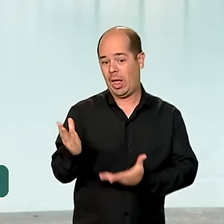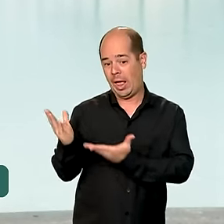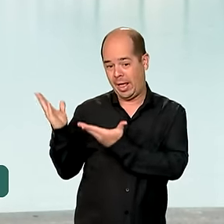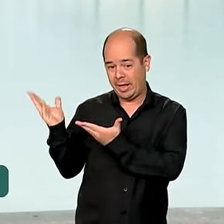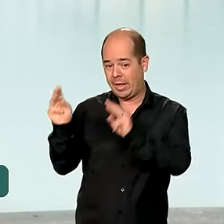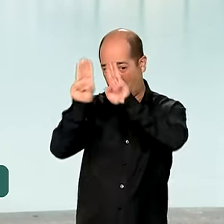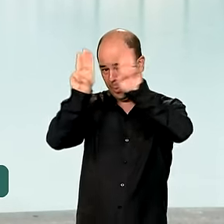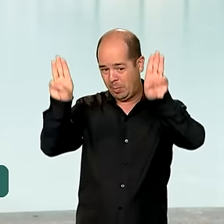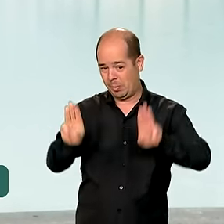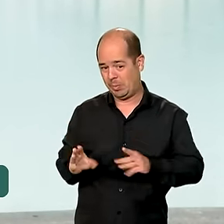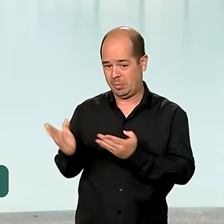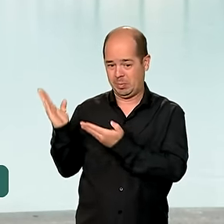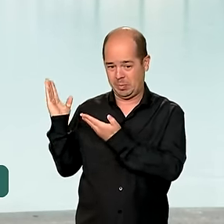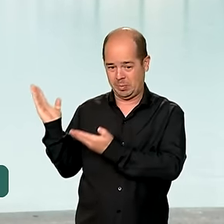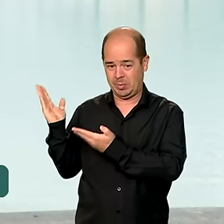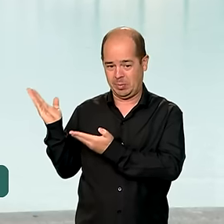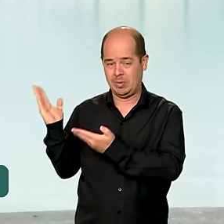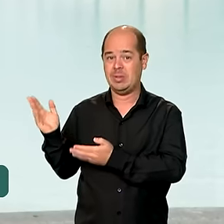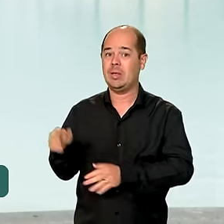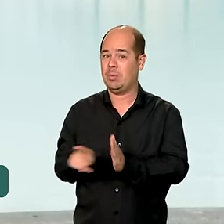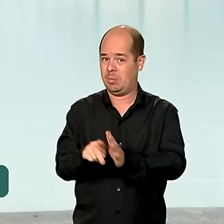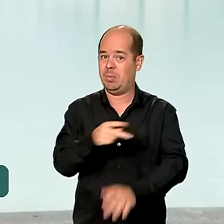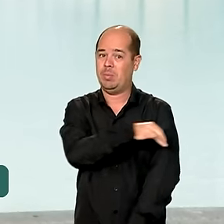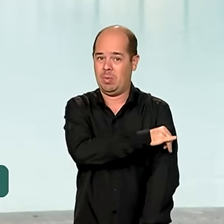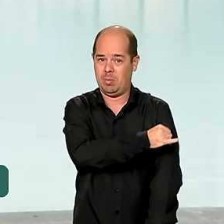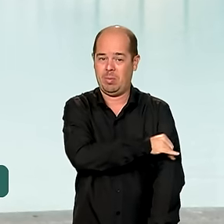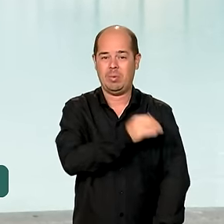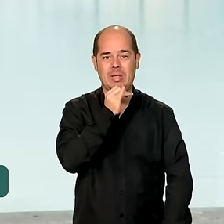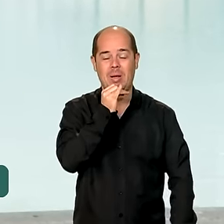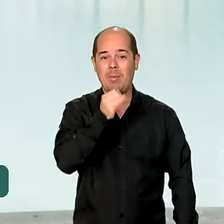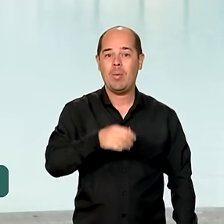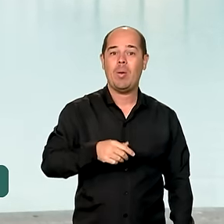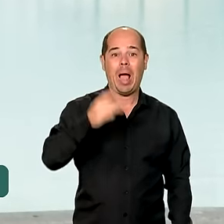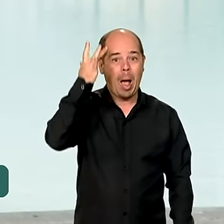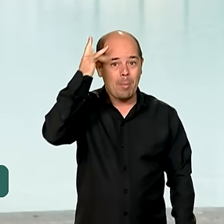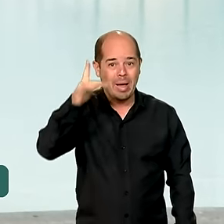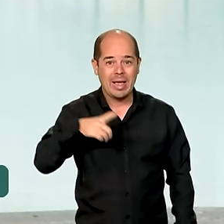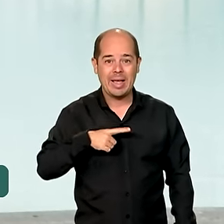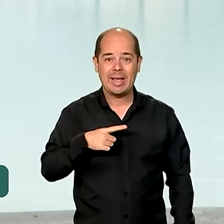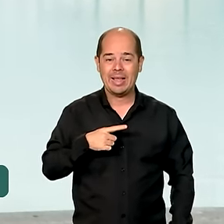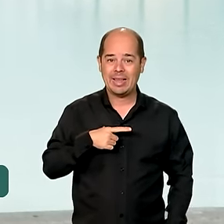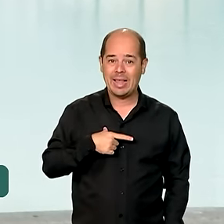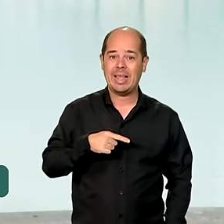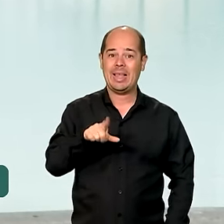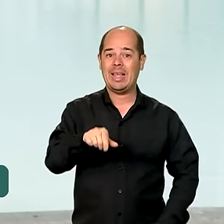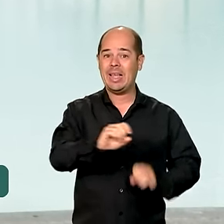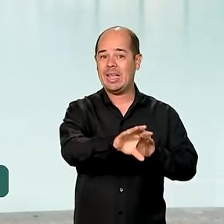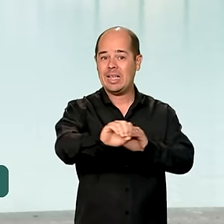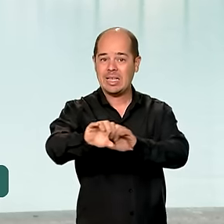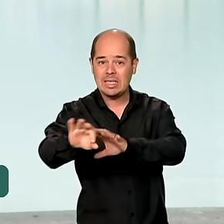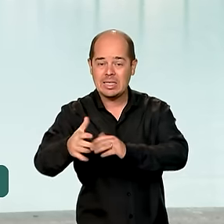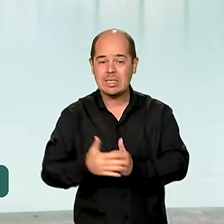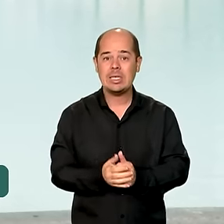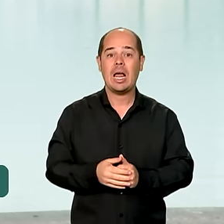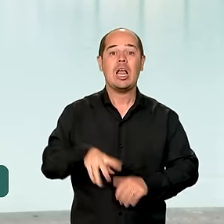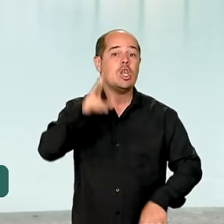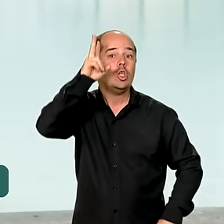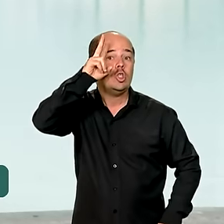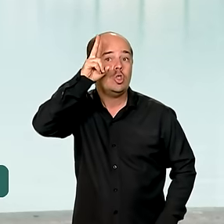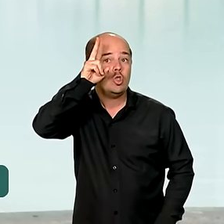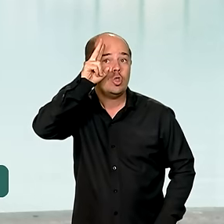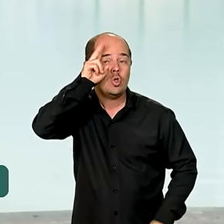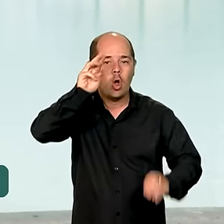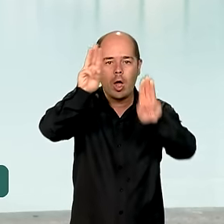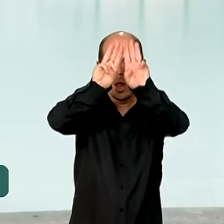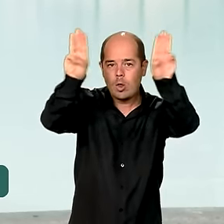está. Amanhã, por exemplo, tem um seminário sobre educação museal, que também conta a história dos museus. No sábado, tem uma